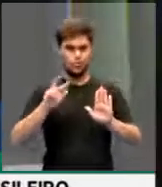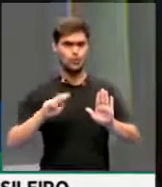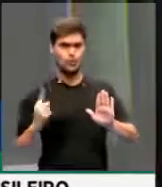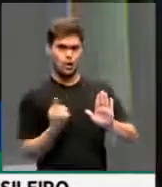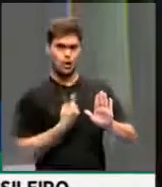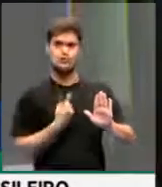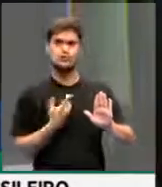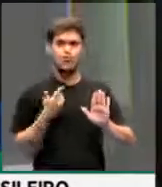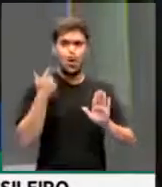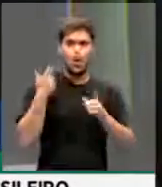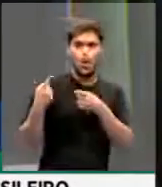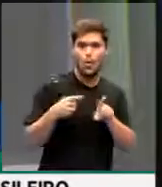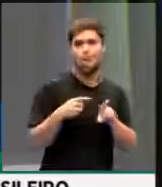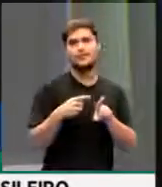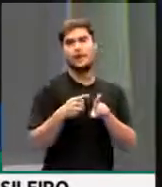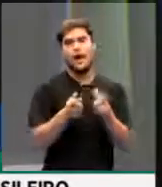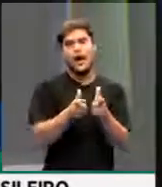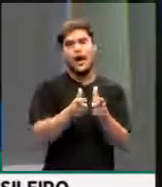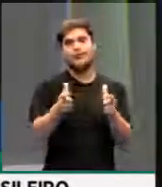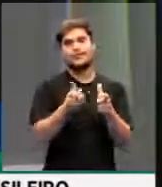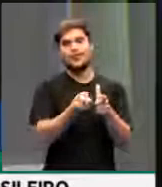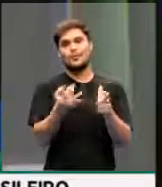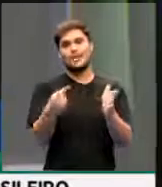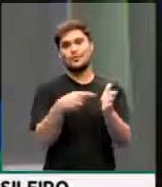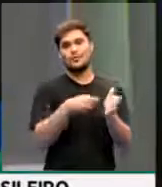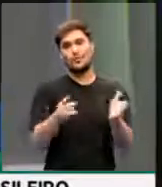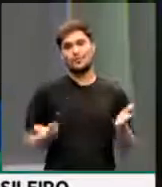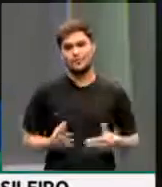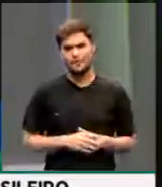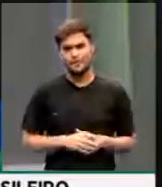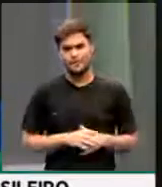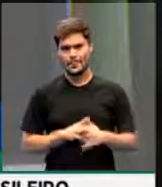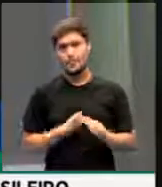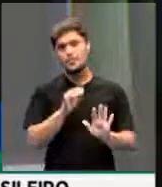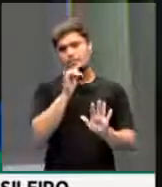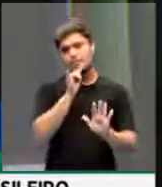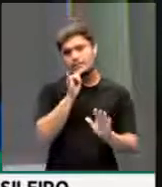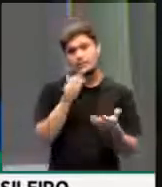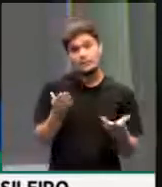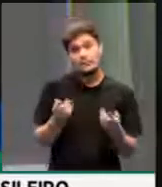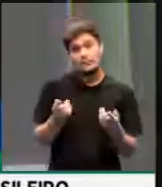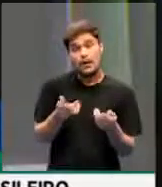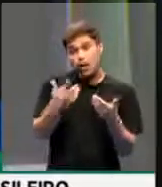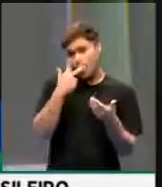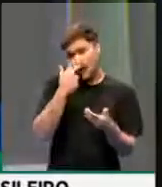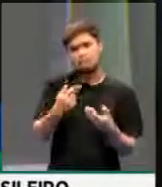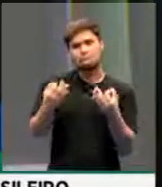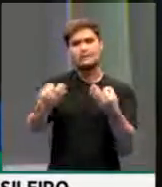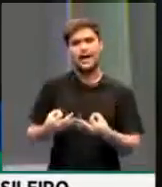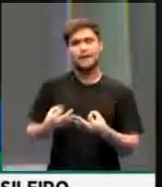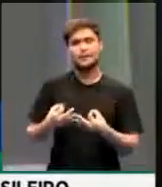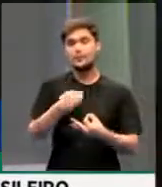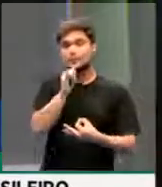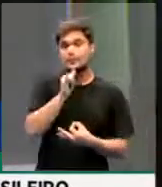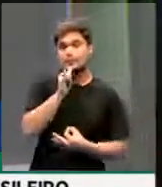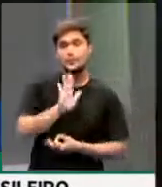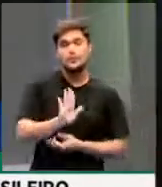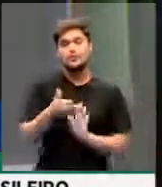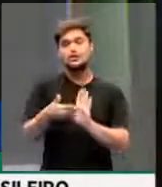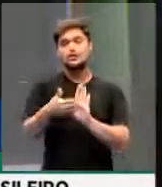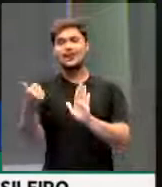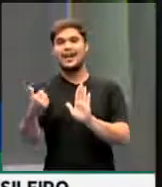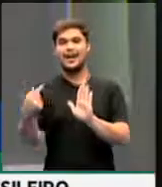somos contrários. Não é que não queiramos mudar nada. Por exemplo, eu acho correta a medida de retirar da